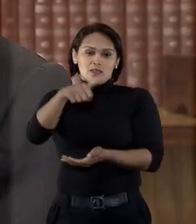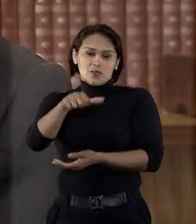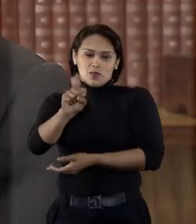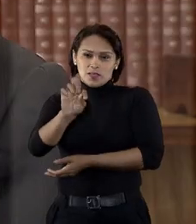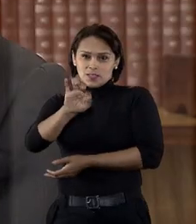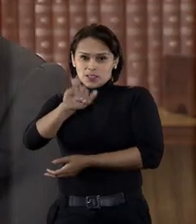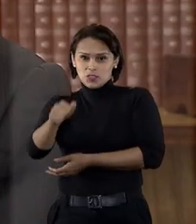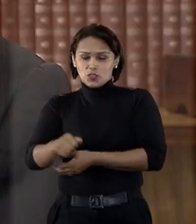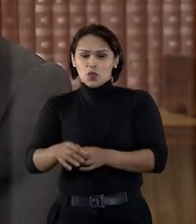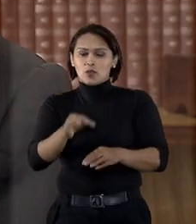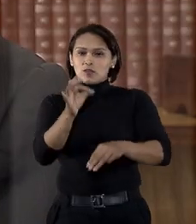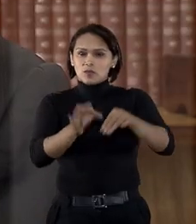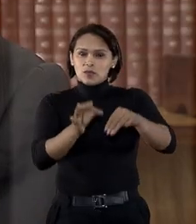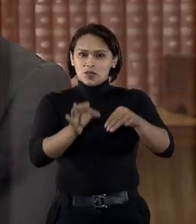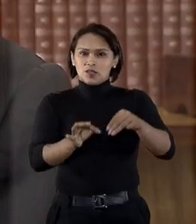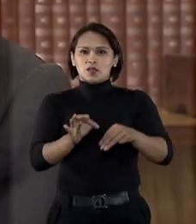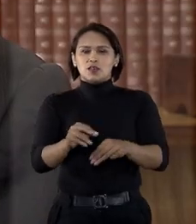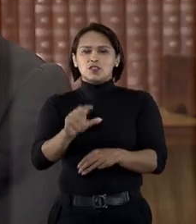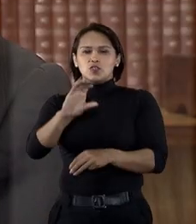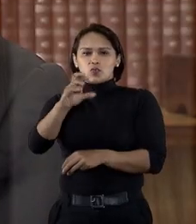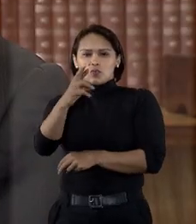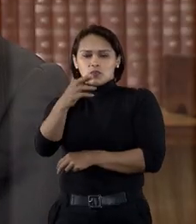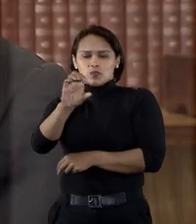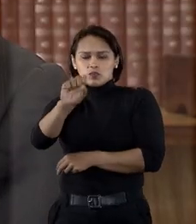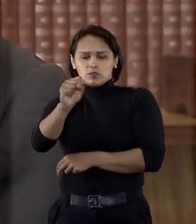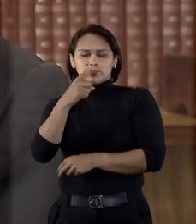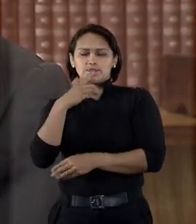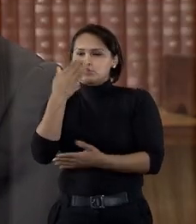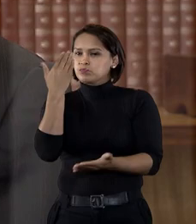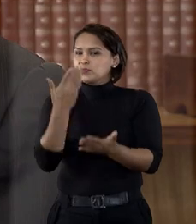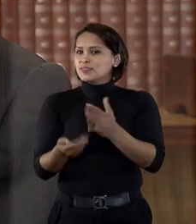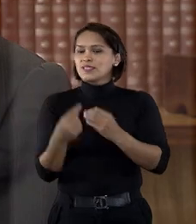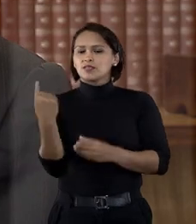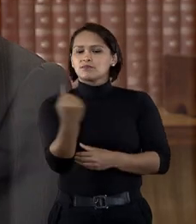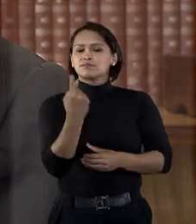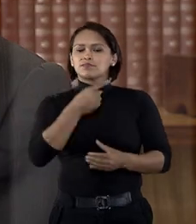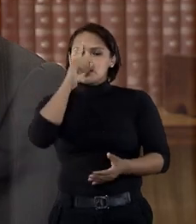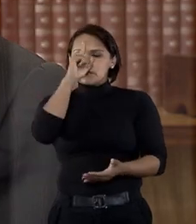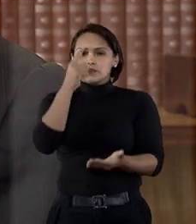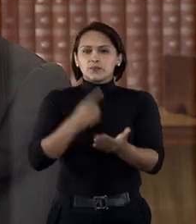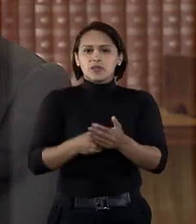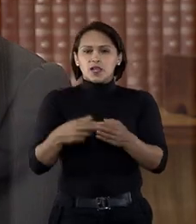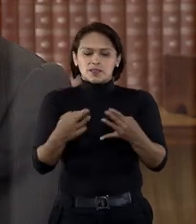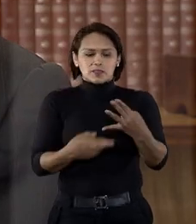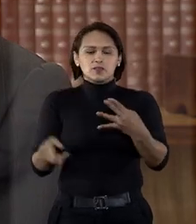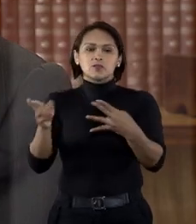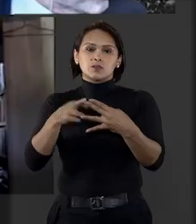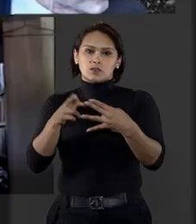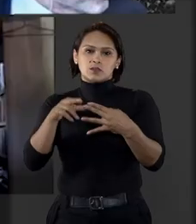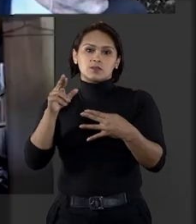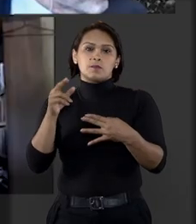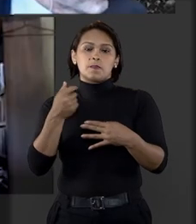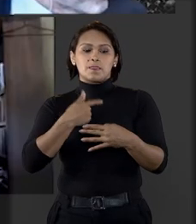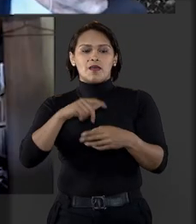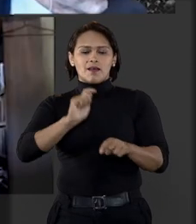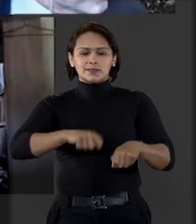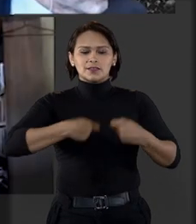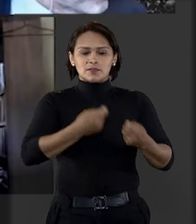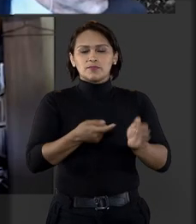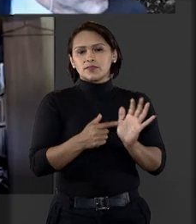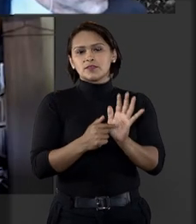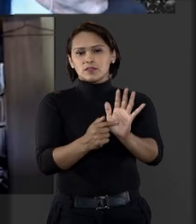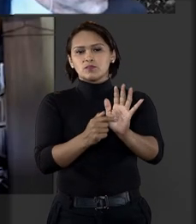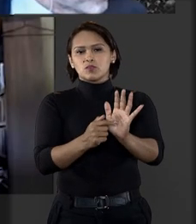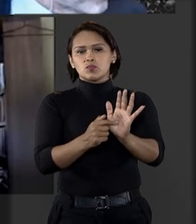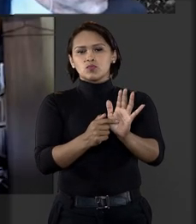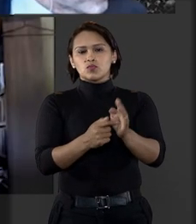No STJ, o ministro Rogério Schietti Cruz negou em decisão monocrática um agravo em recurso especial. A defesa de André do Rep